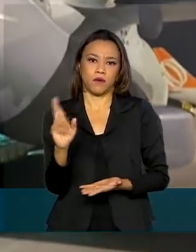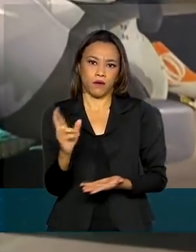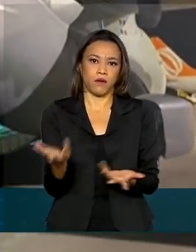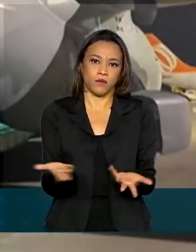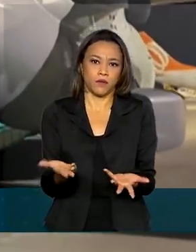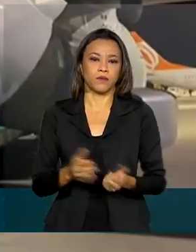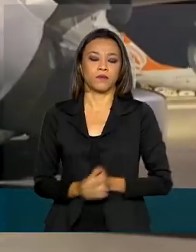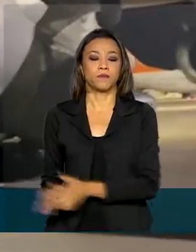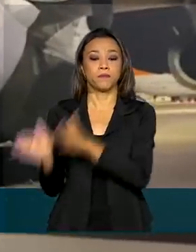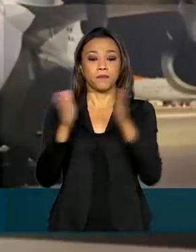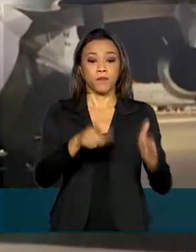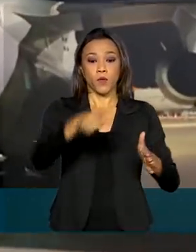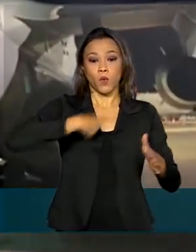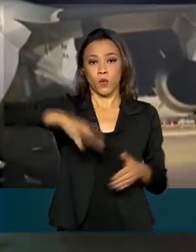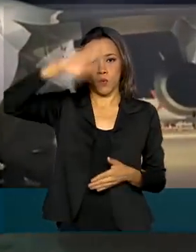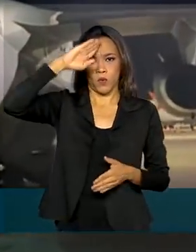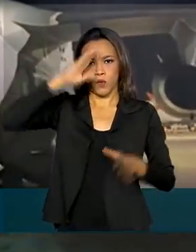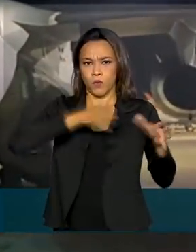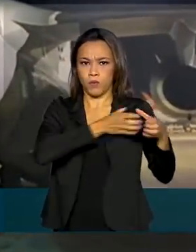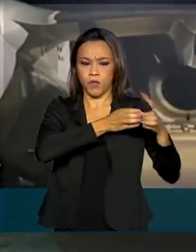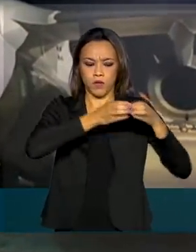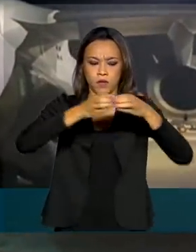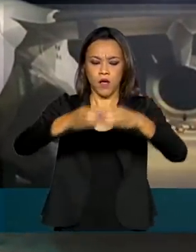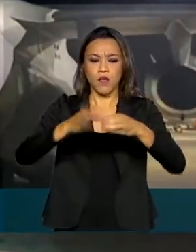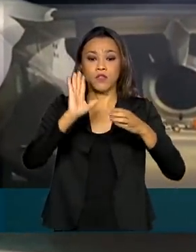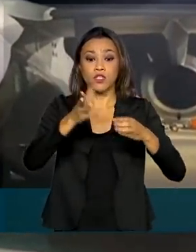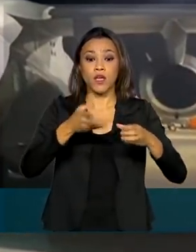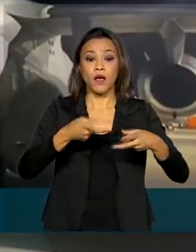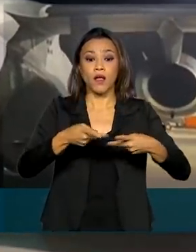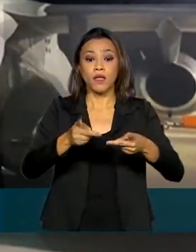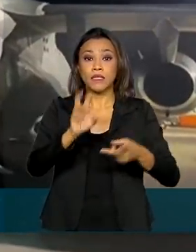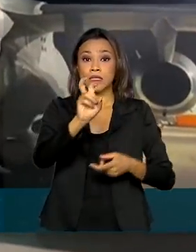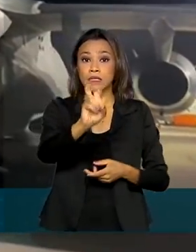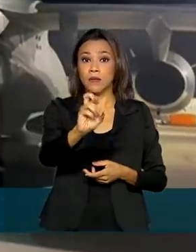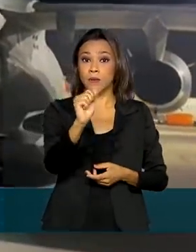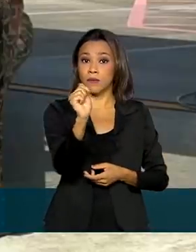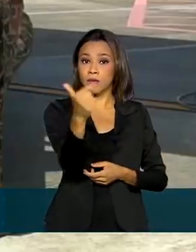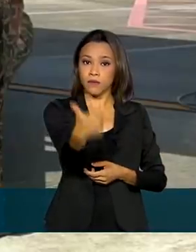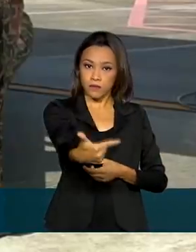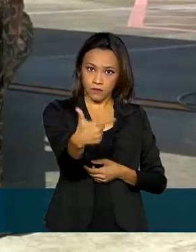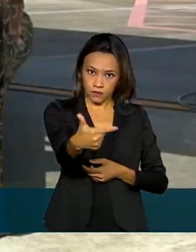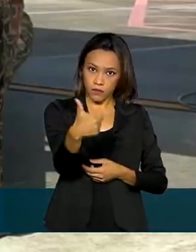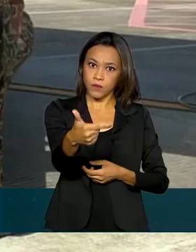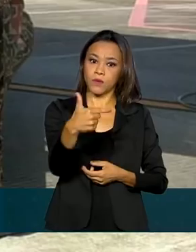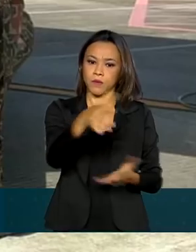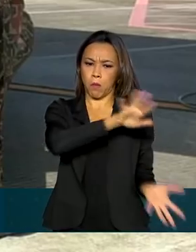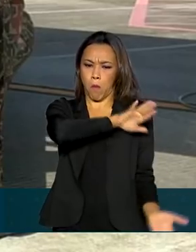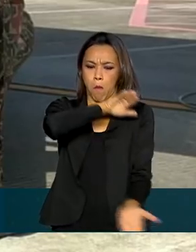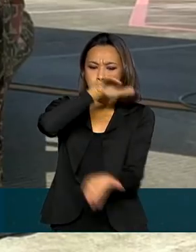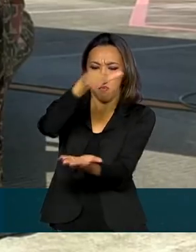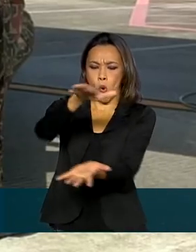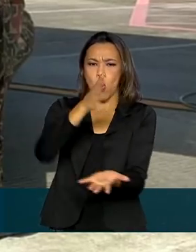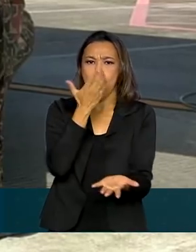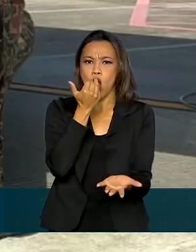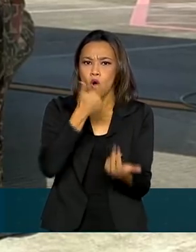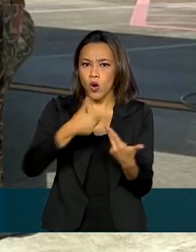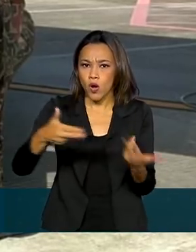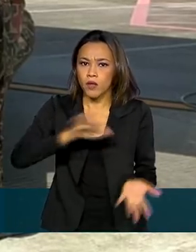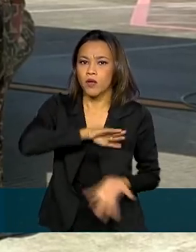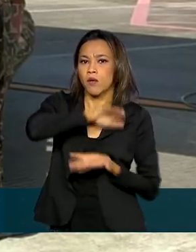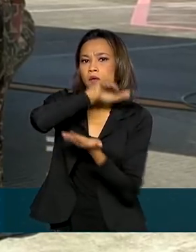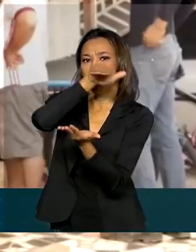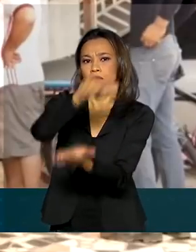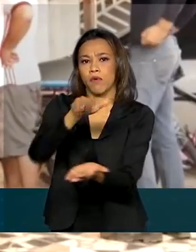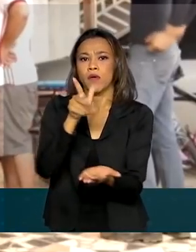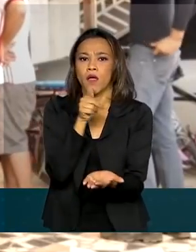As forças armadas já transportaram mais de 52 toneladas de equipamentos, gêneros alimentícios e água